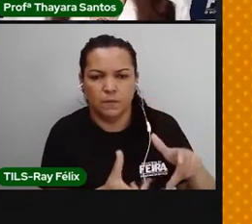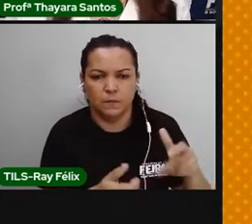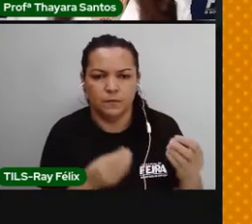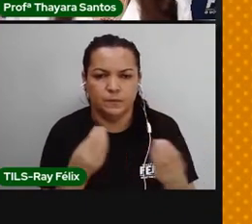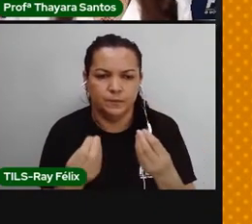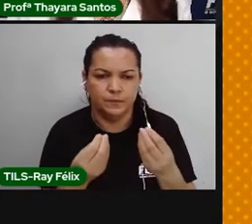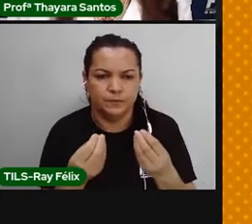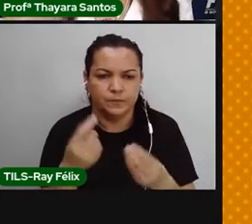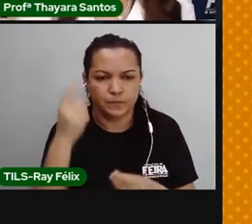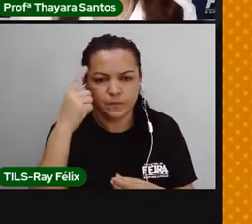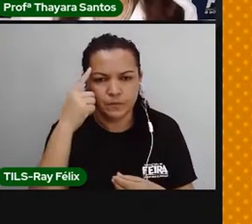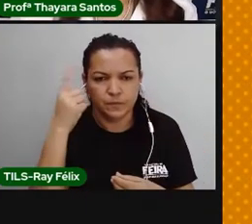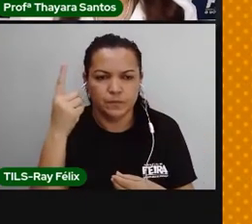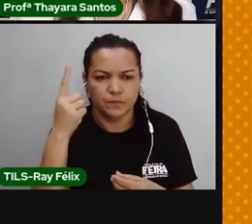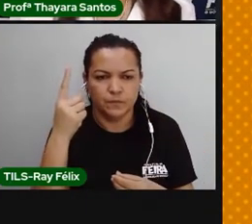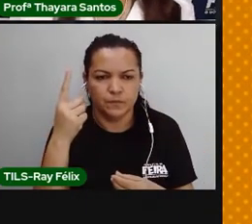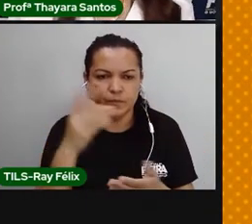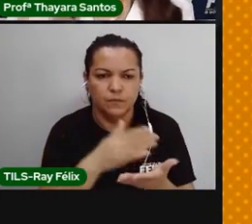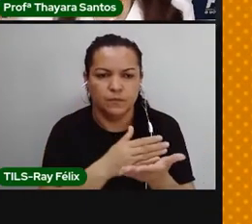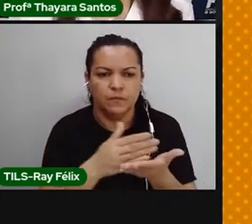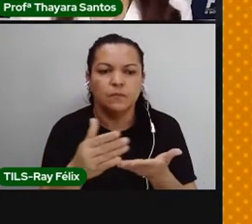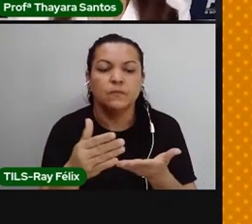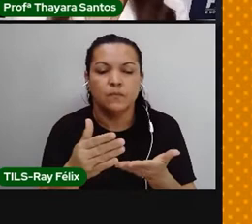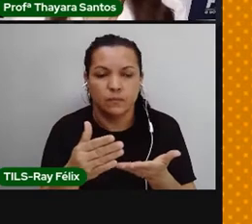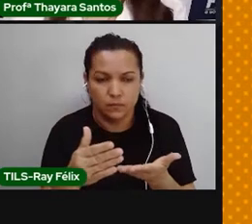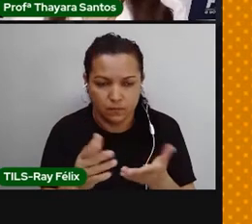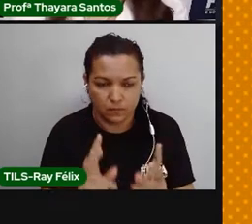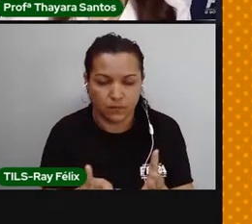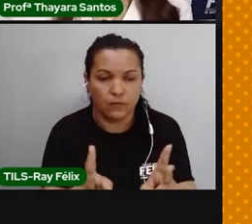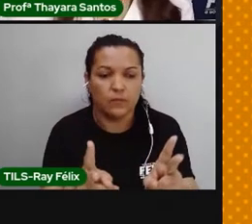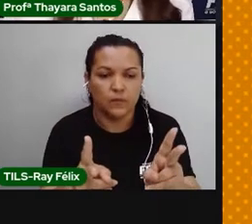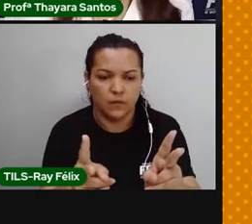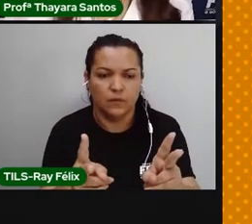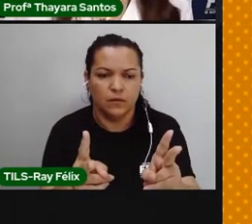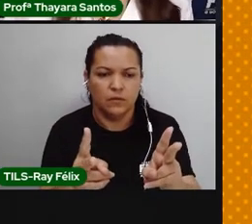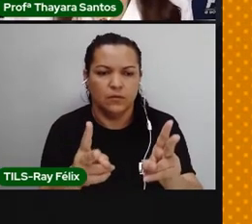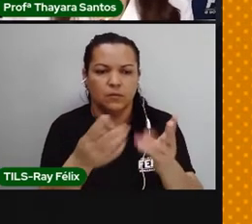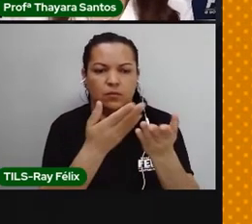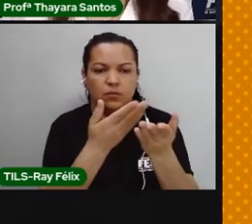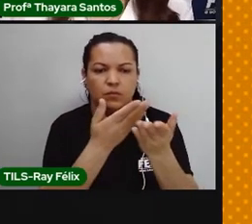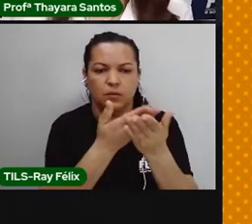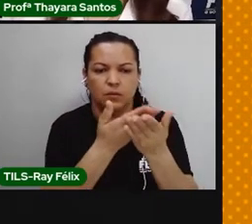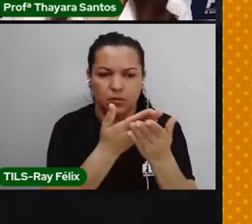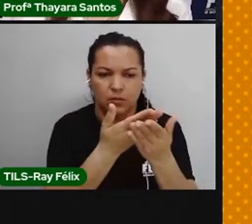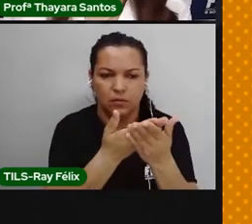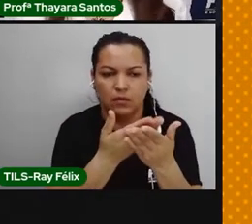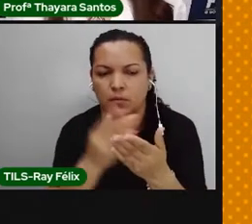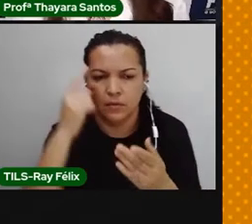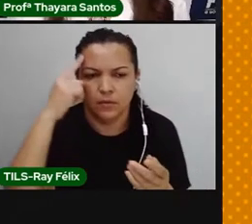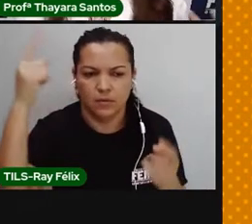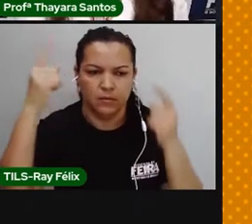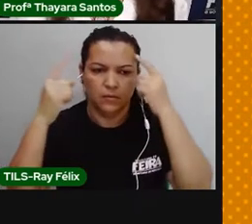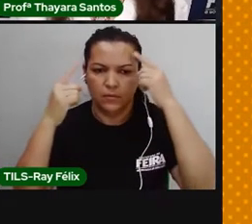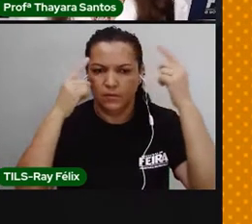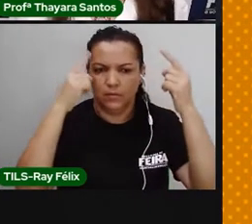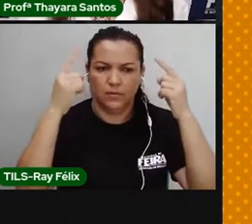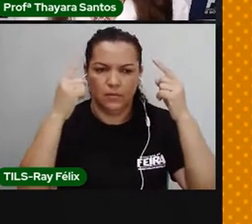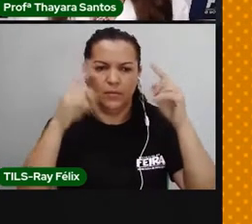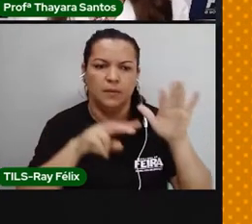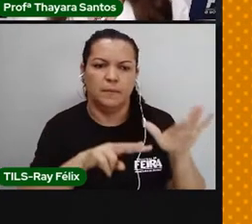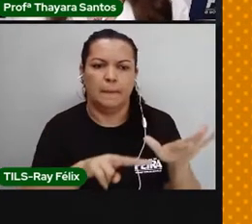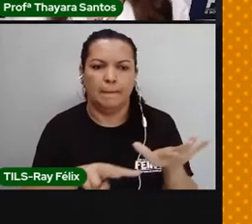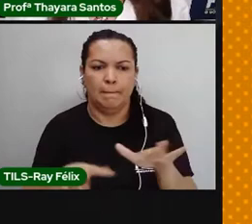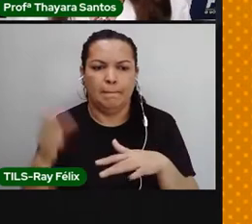Então, antes de eu começar, de continuar, na verdade, os nossos estudos, vamos relembrar o que a gente viu na aula anterior.